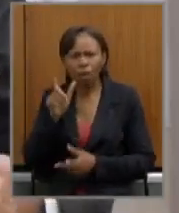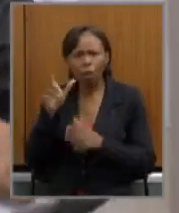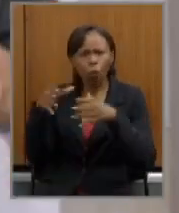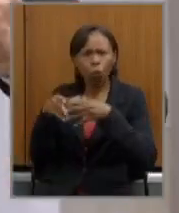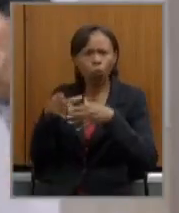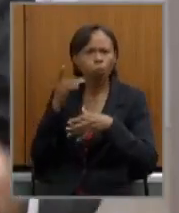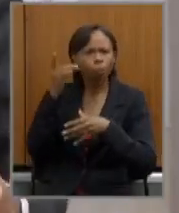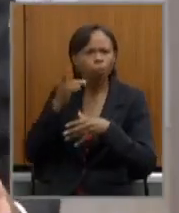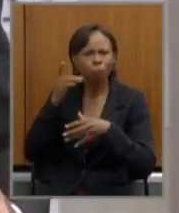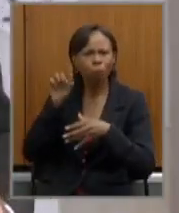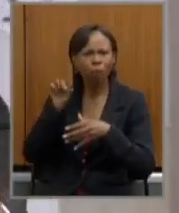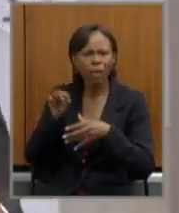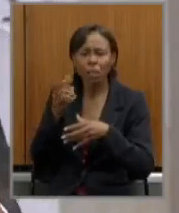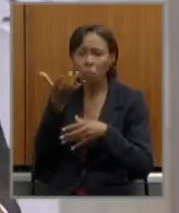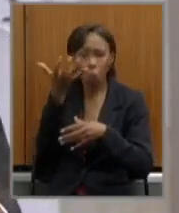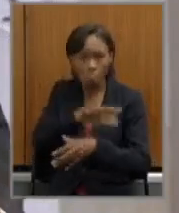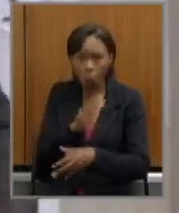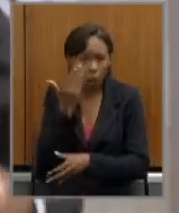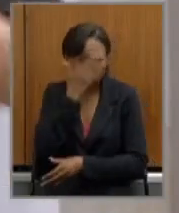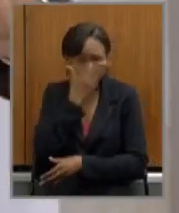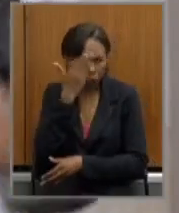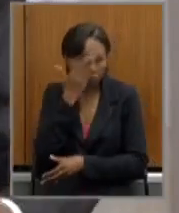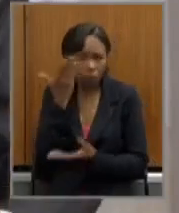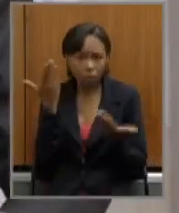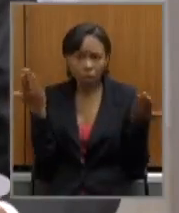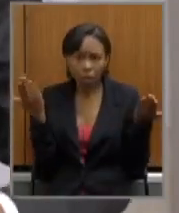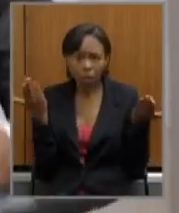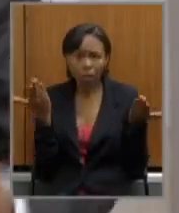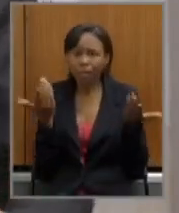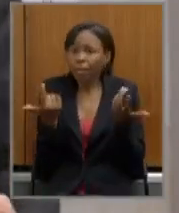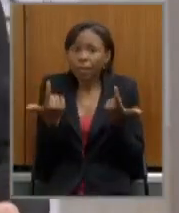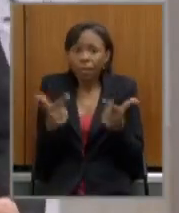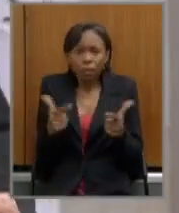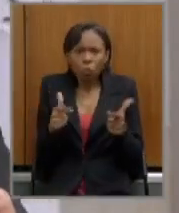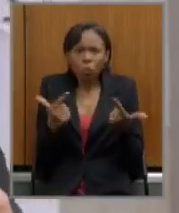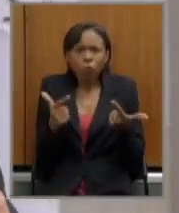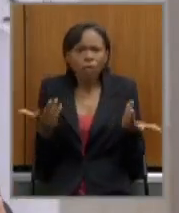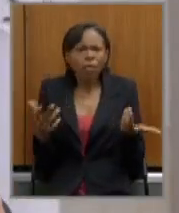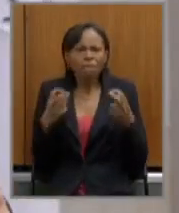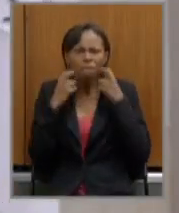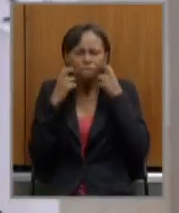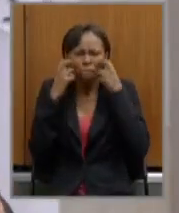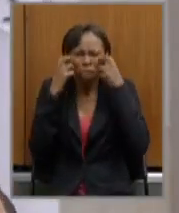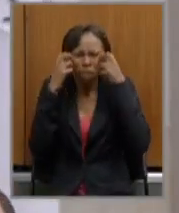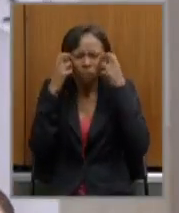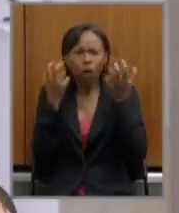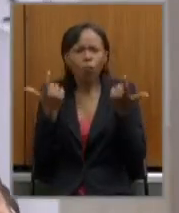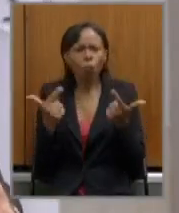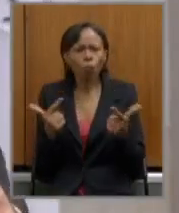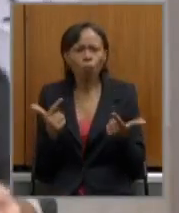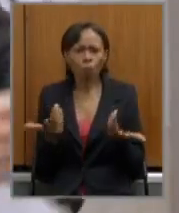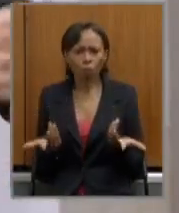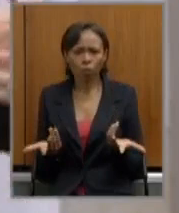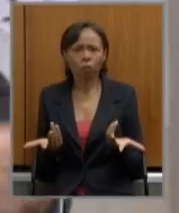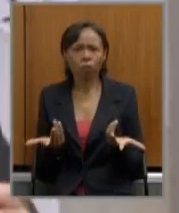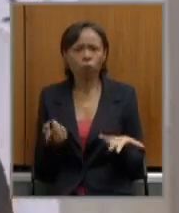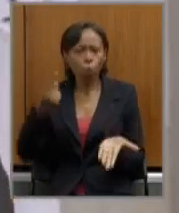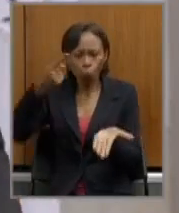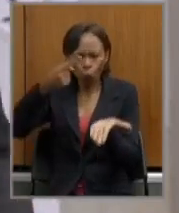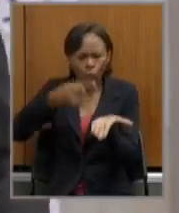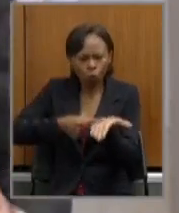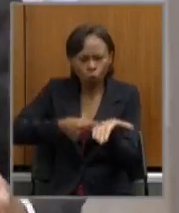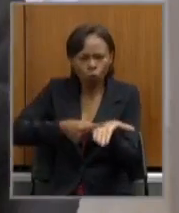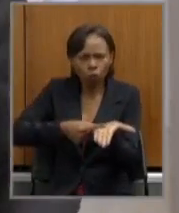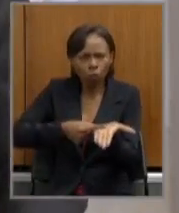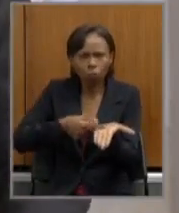que não quer enxergar que não tem um pouco de bril e compromisso